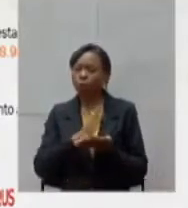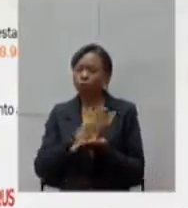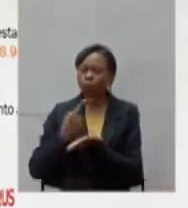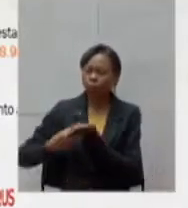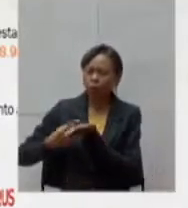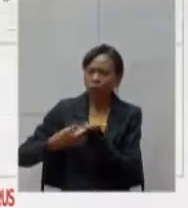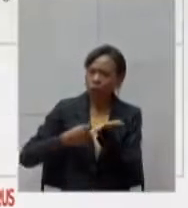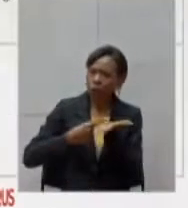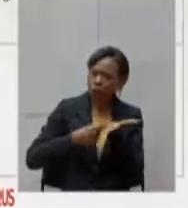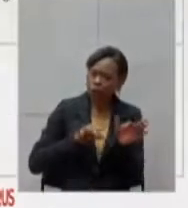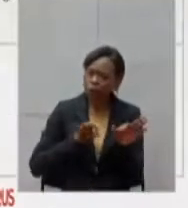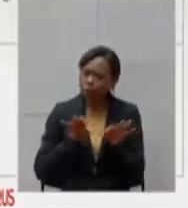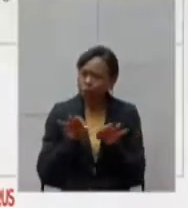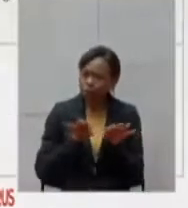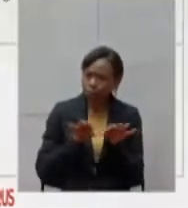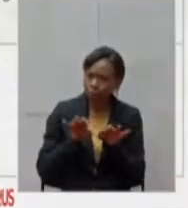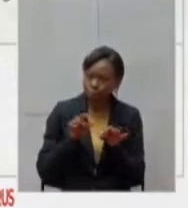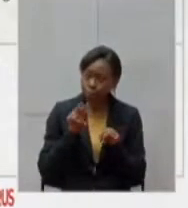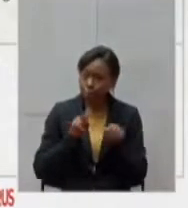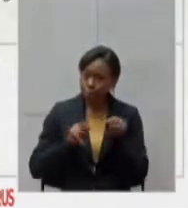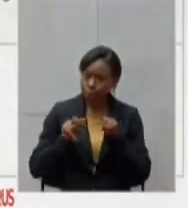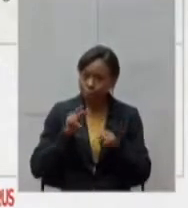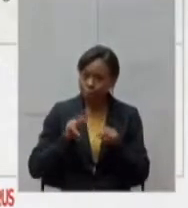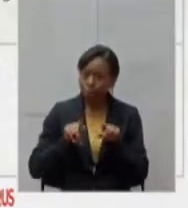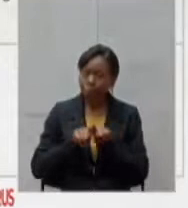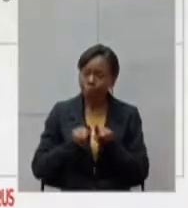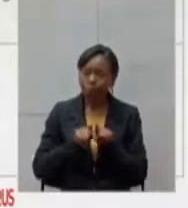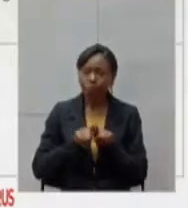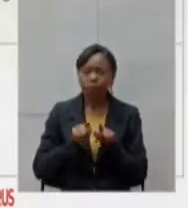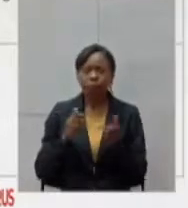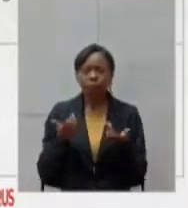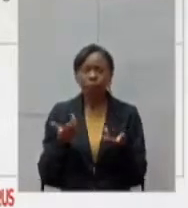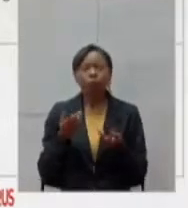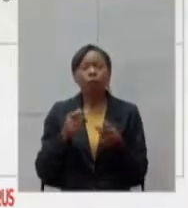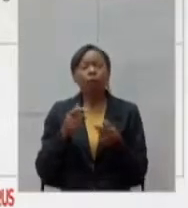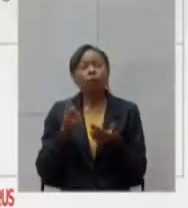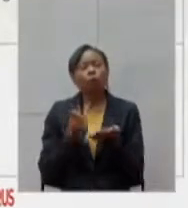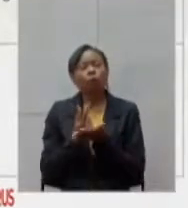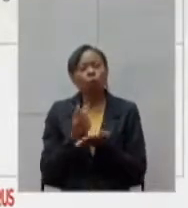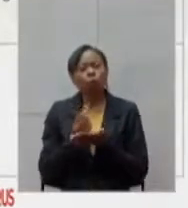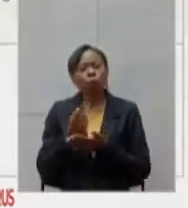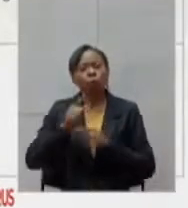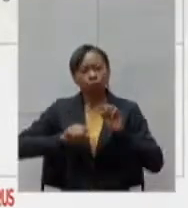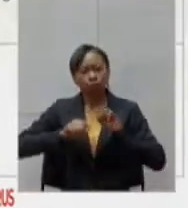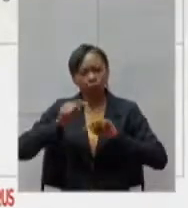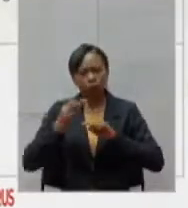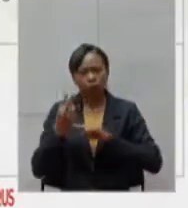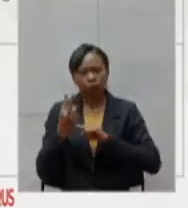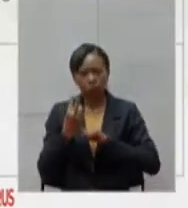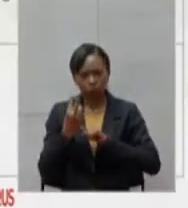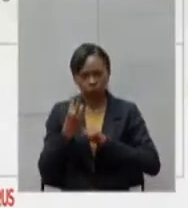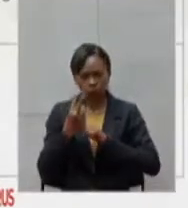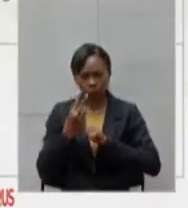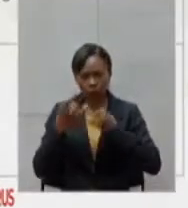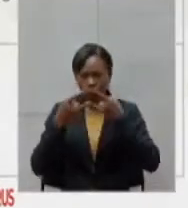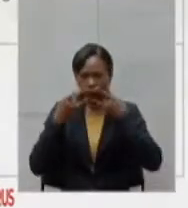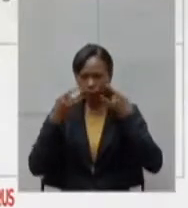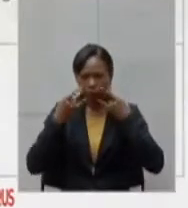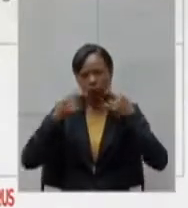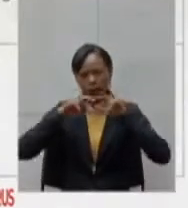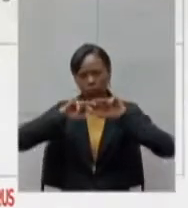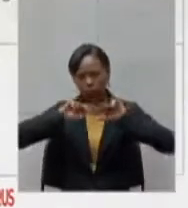estão em elaboração. em relação às compras de equipamento de proteção individual, nós temos